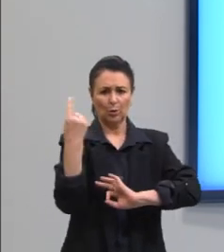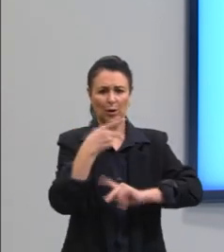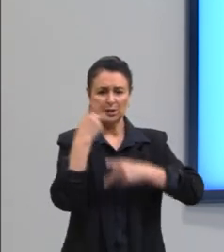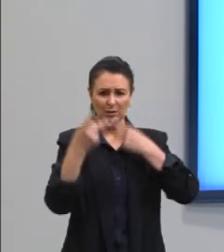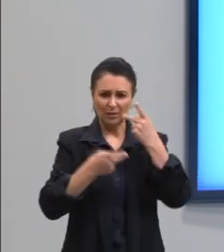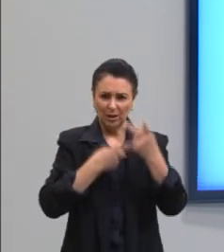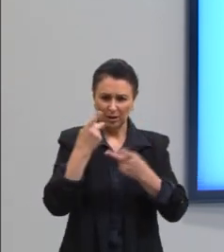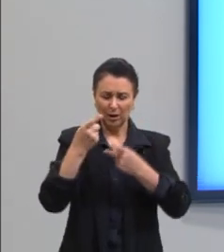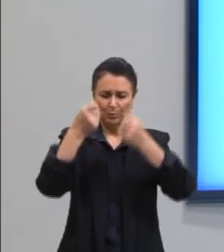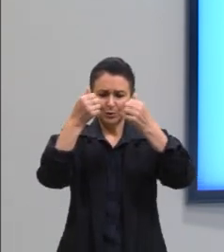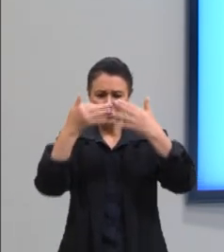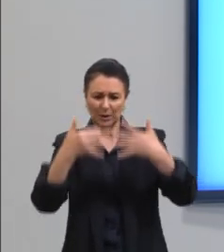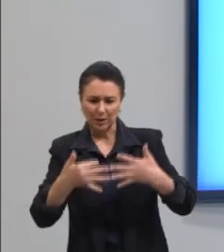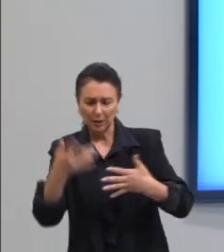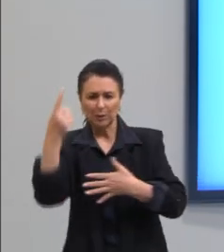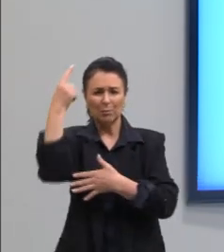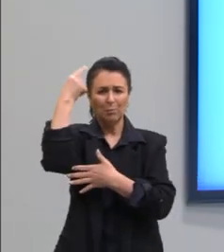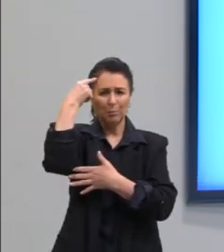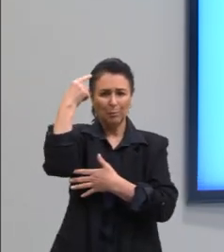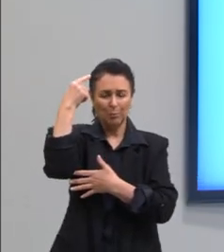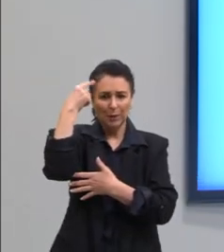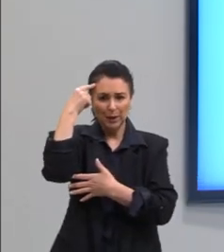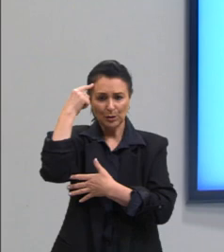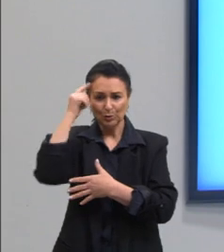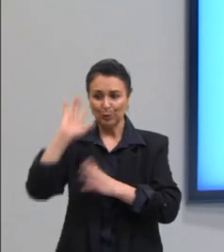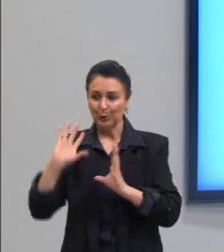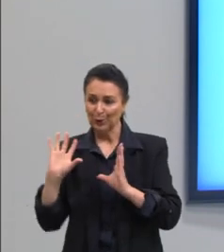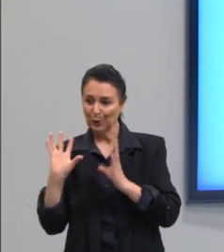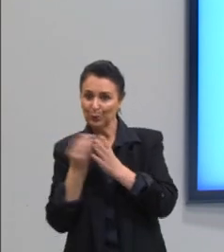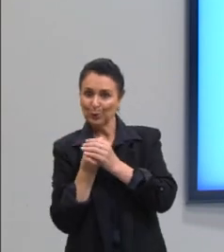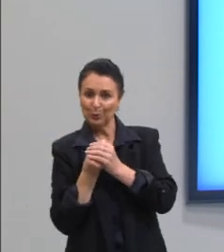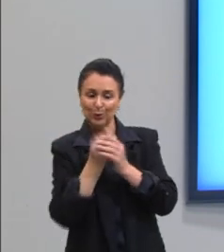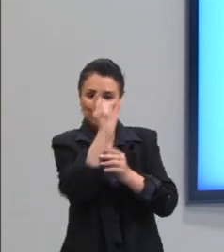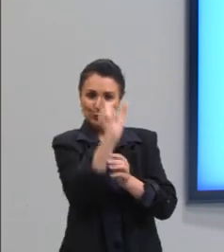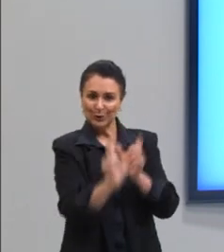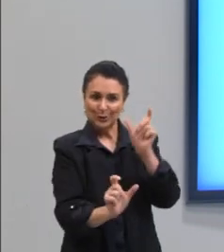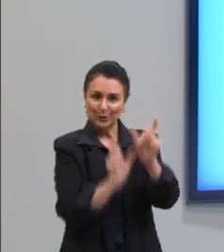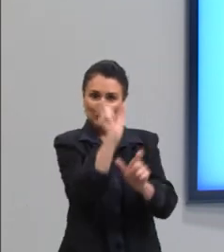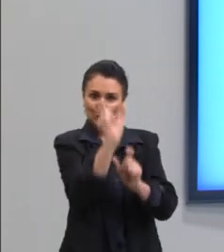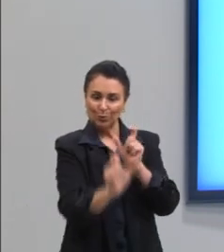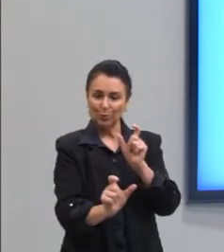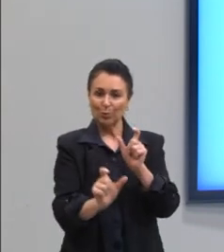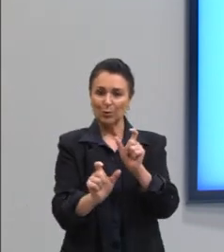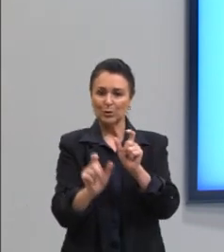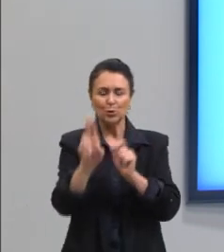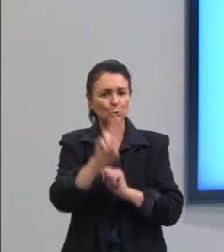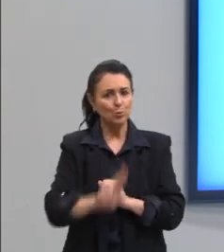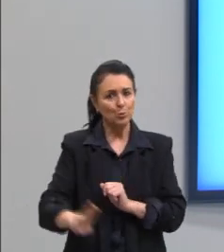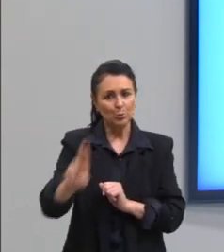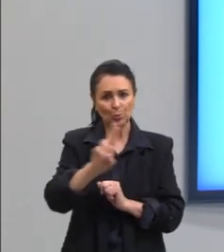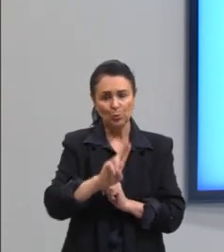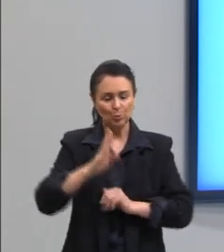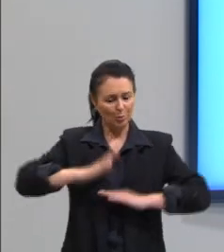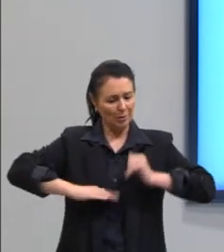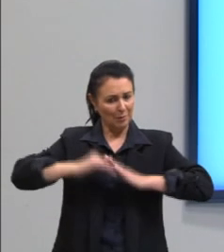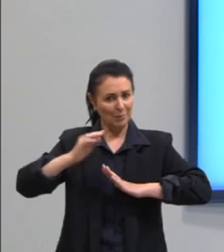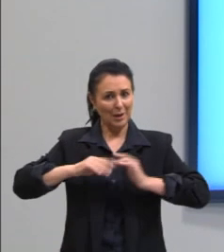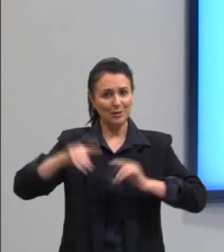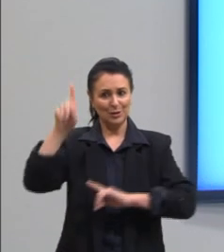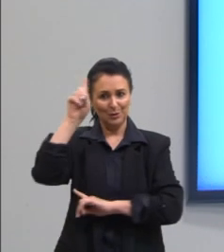pensou sobre a questão de agrupamento de pessoas, ou mesmo de aplicação isso no nosso cotidiano?